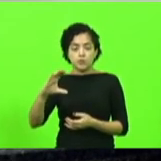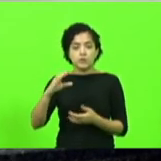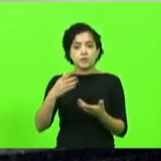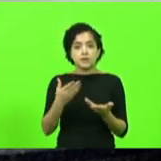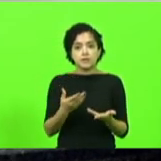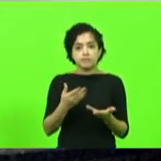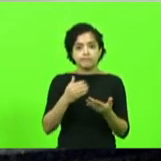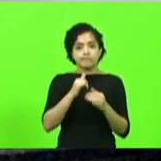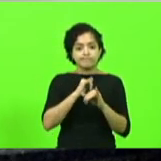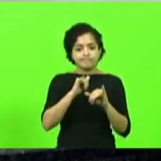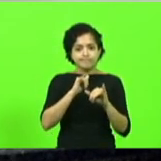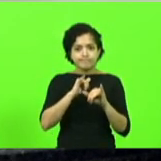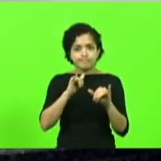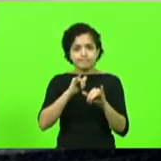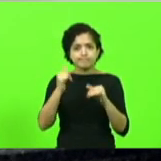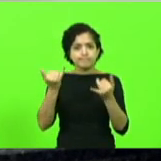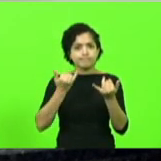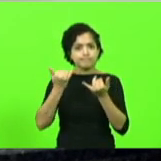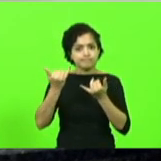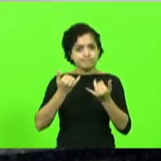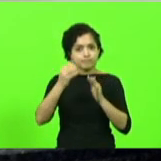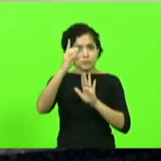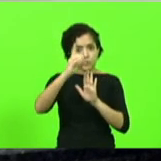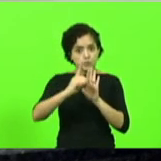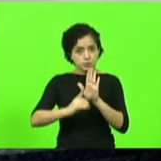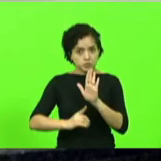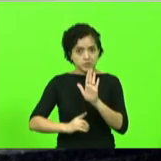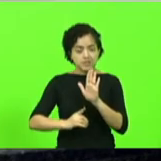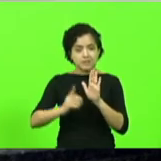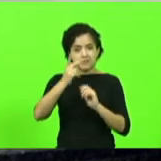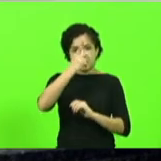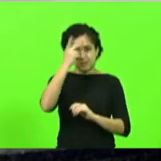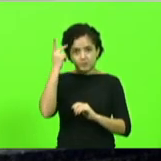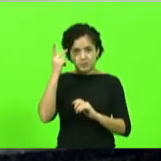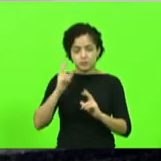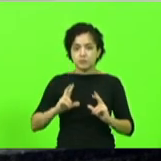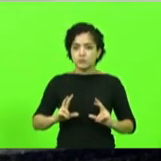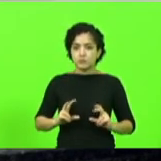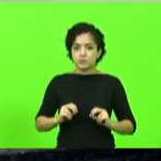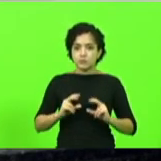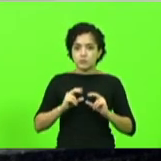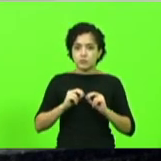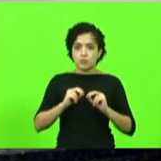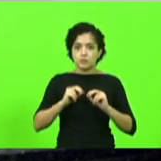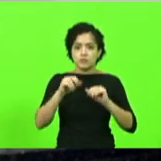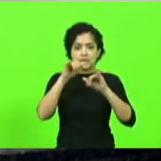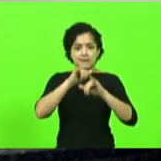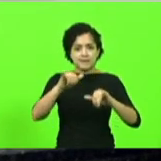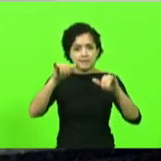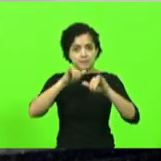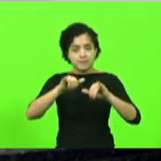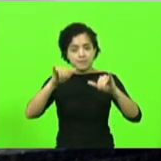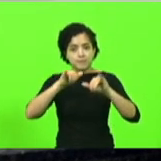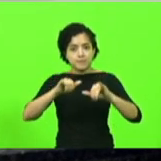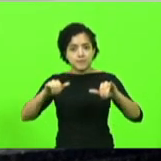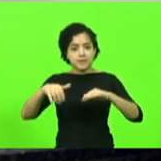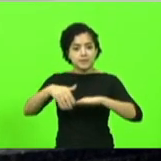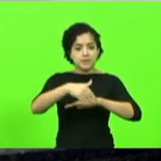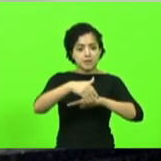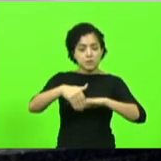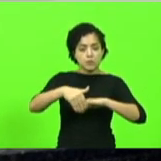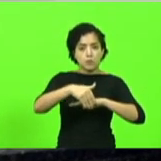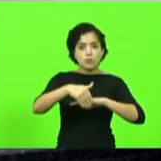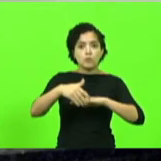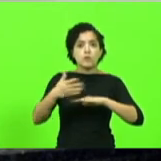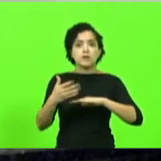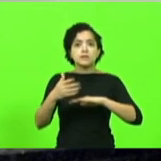sobre os direitos dos portadores de câncer, faz campanhas de rua e executa